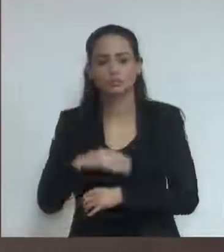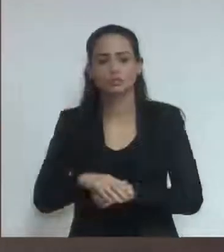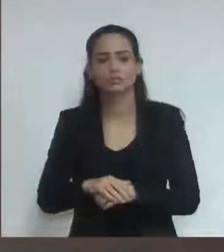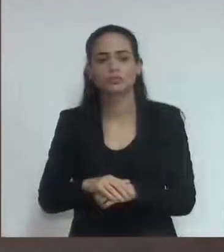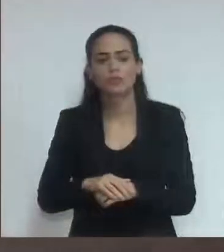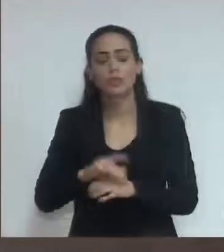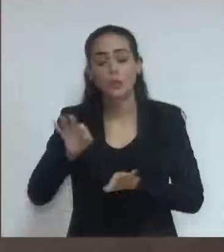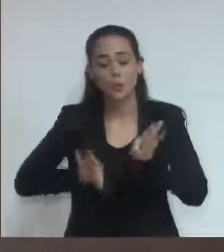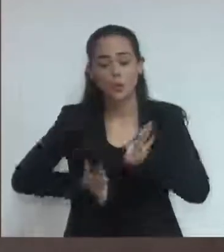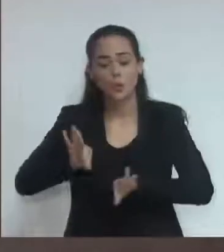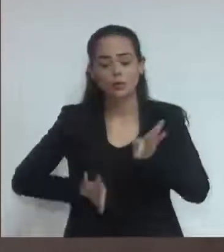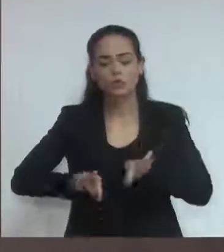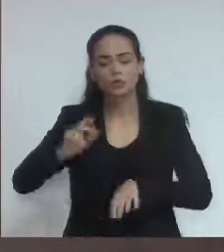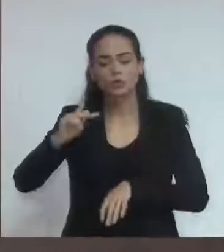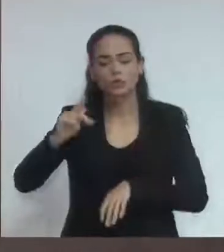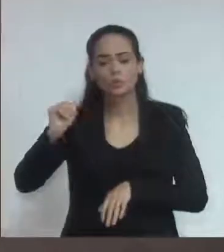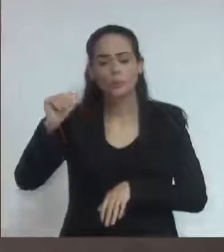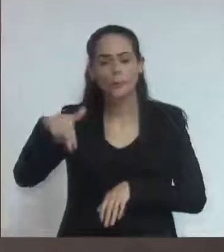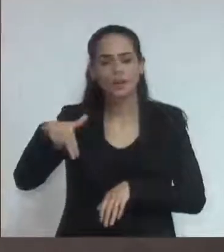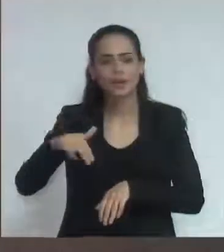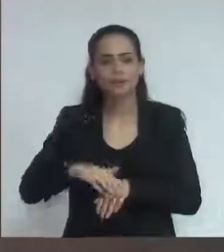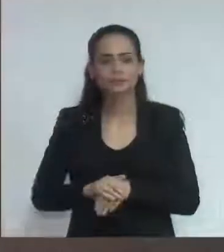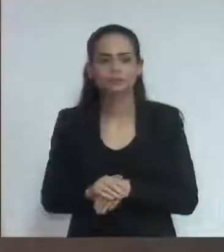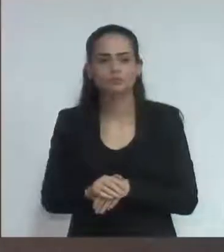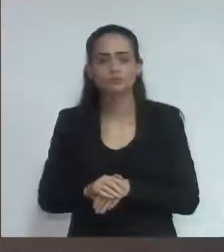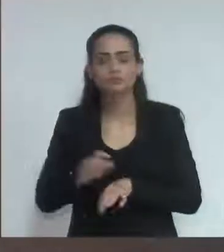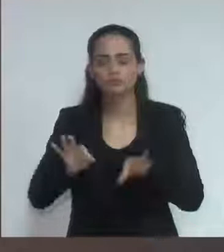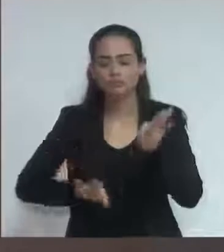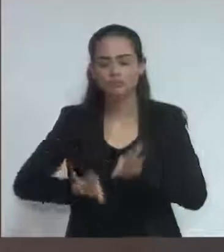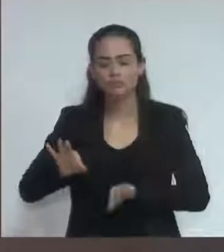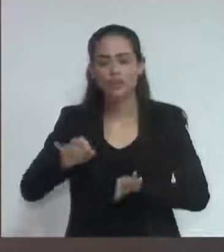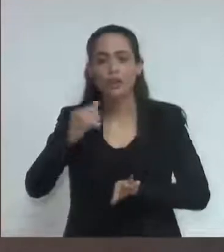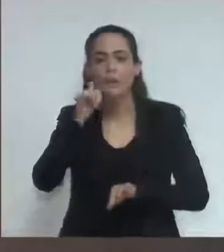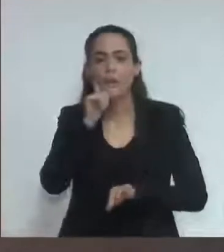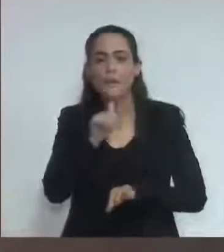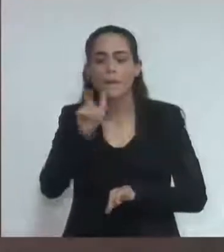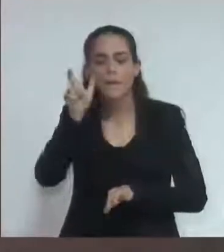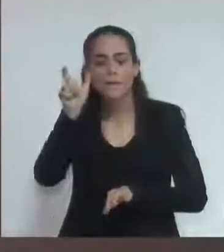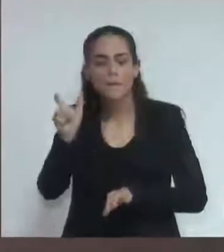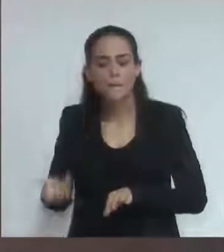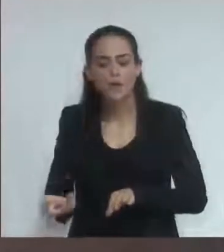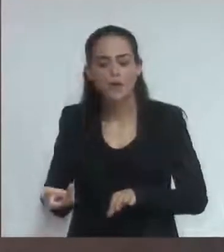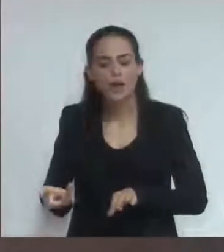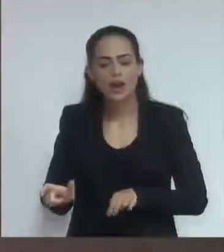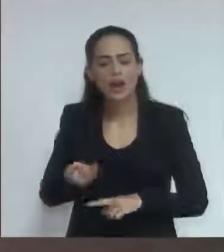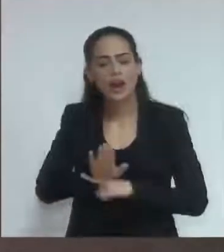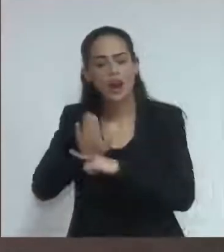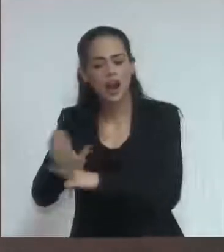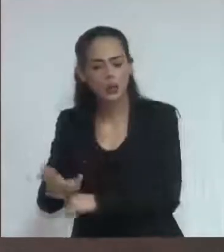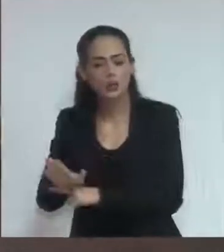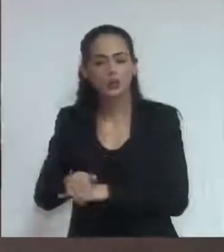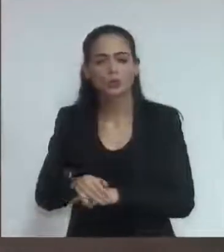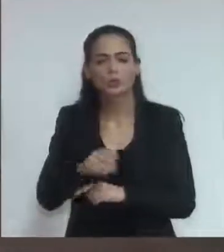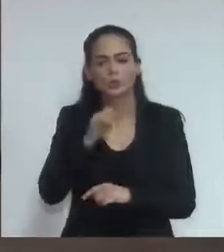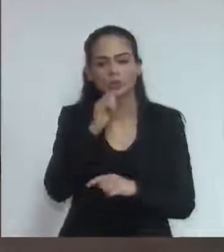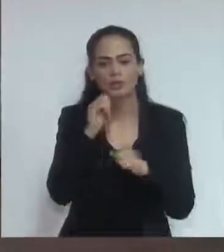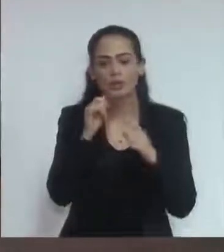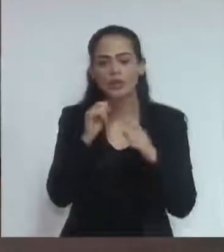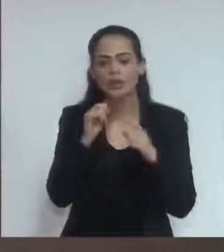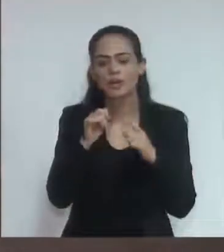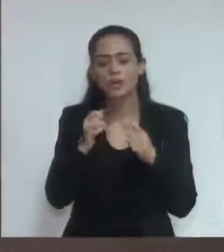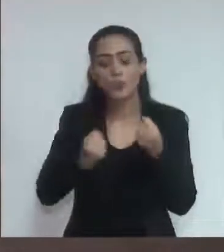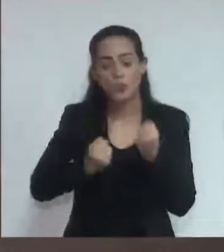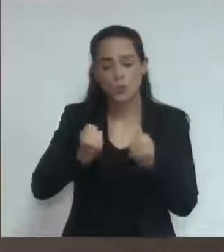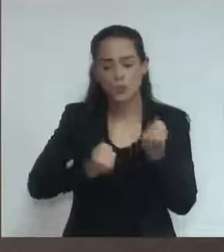o projeto PAN é o programa de apoio a mulher a viatura de programa apoio a mulher quem não sabe no nosso Brasil